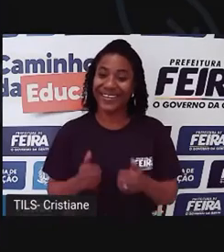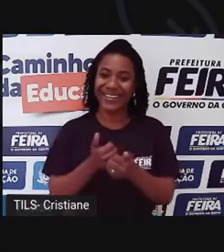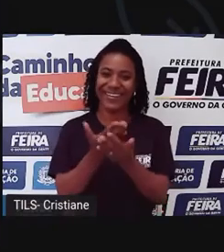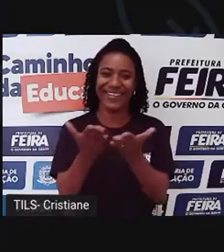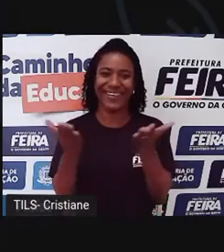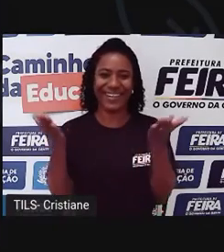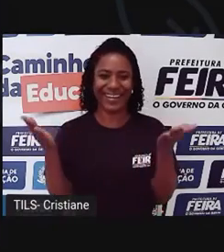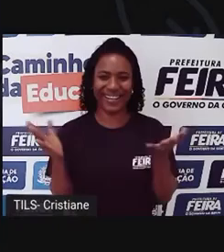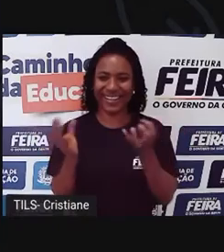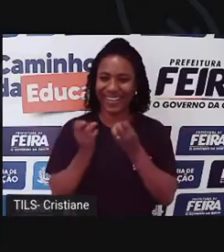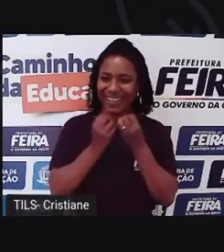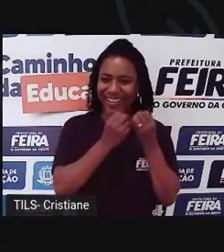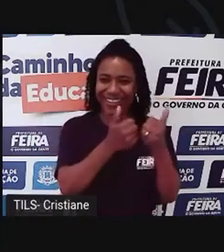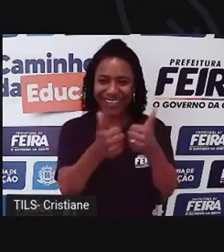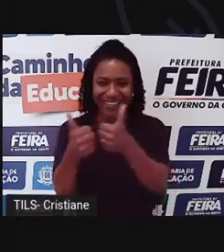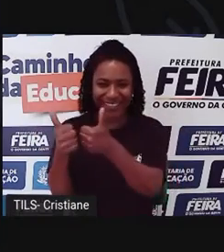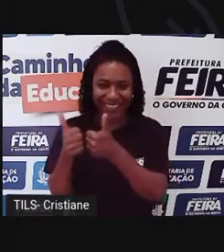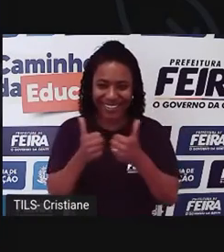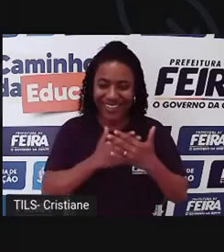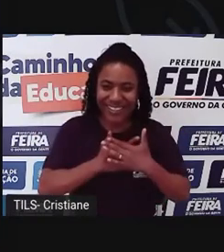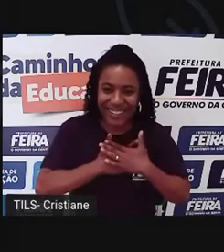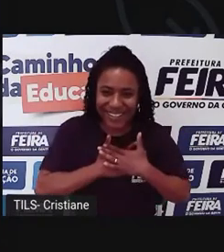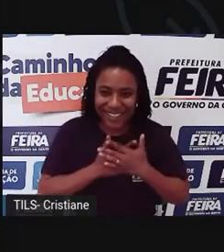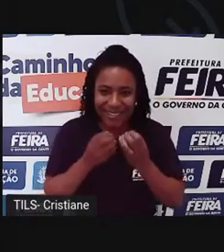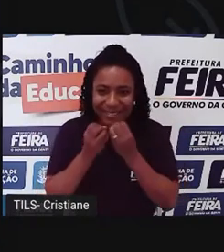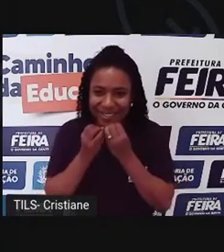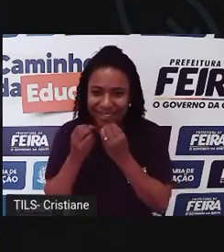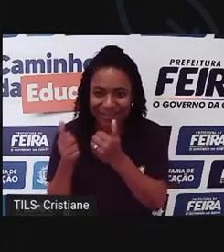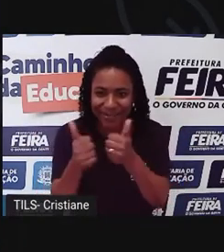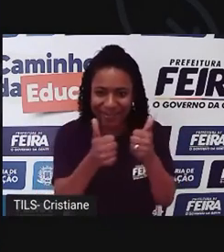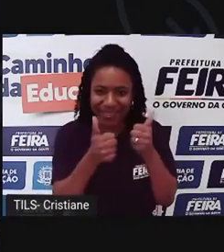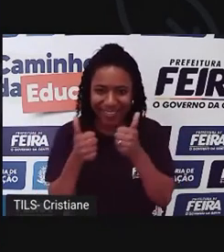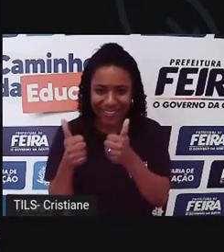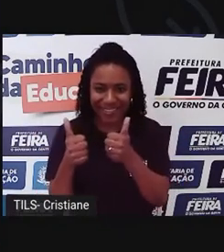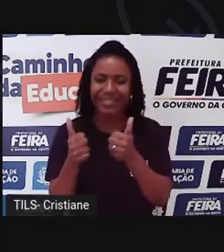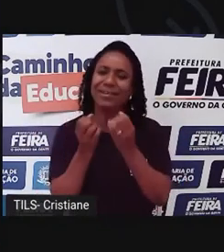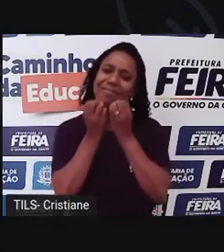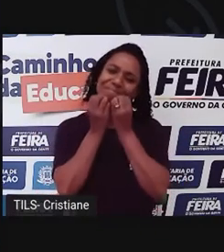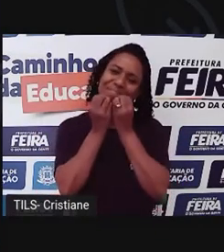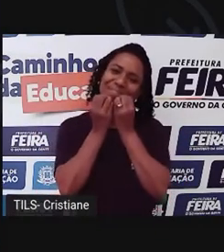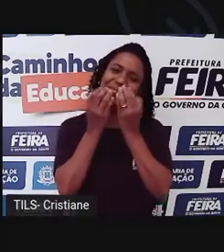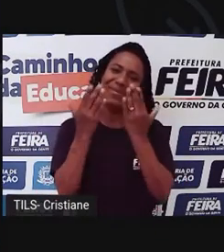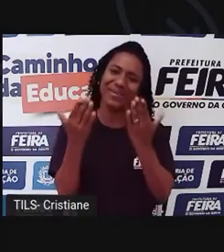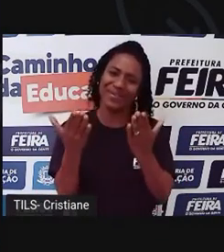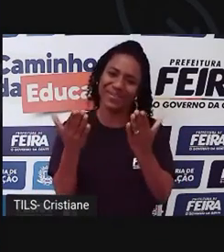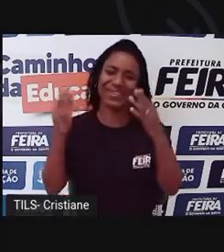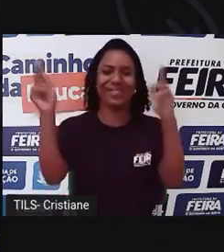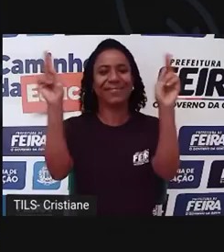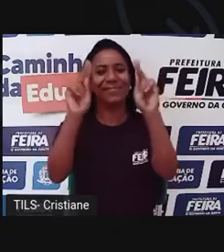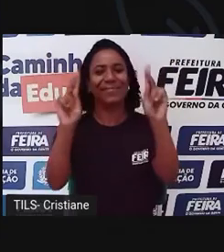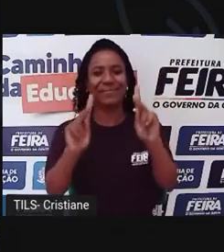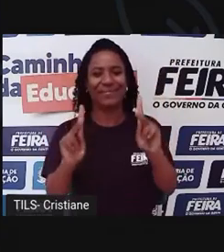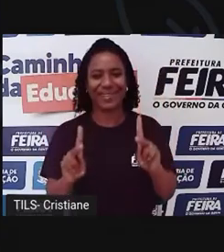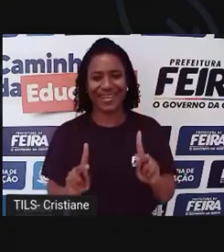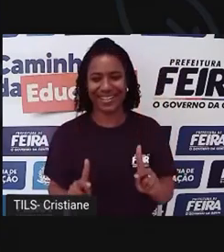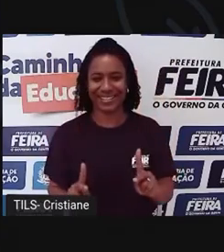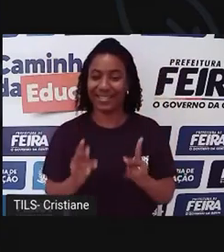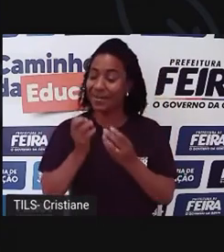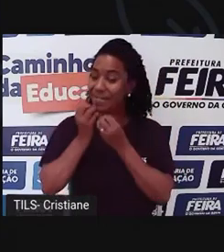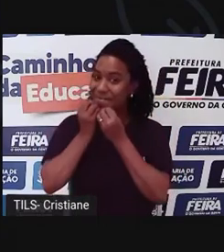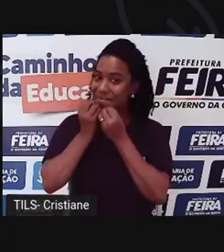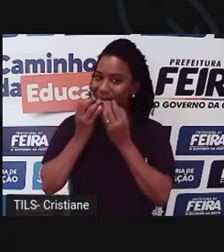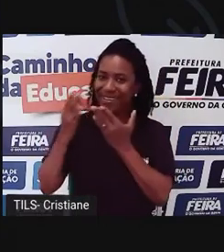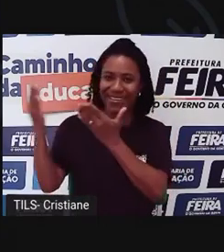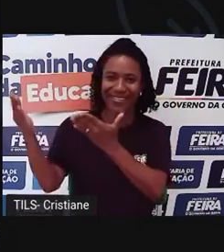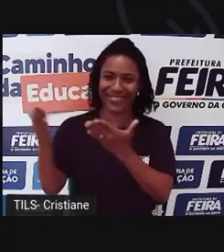Olá, meus amores, tudo certinho com vocês? Espero que esteja tudo na maior paz. Sejam bem-vindos para mais uma